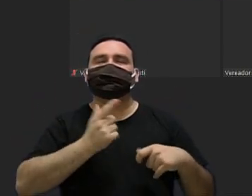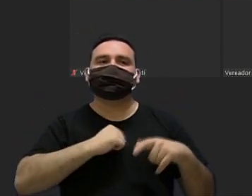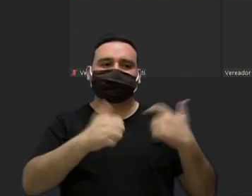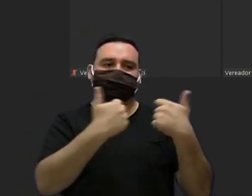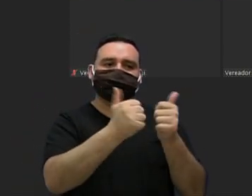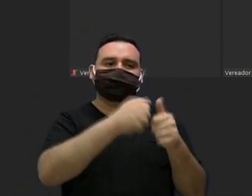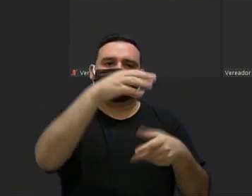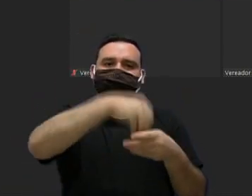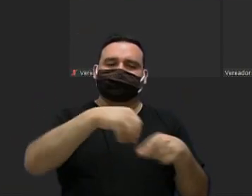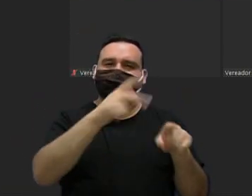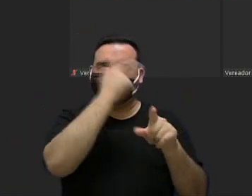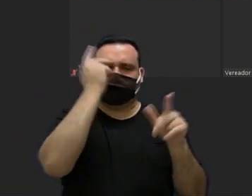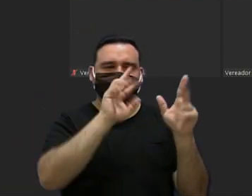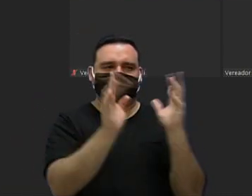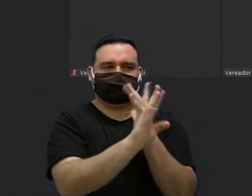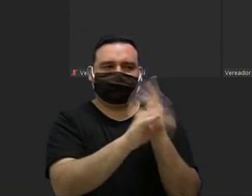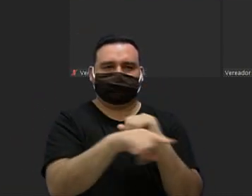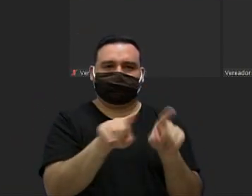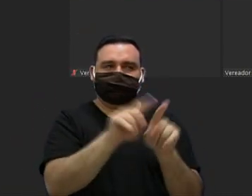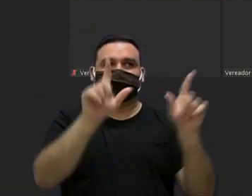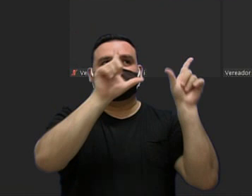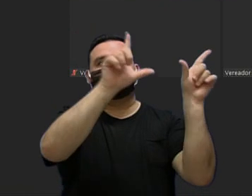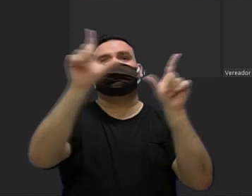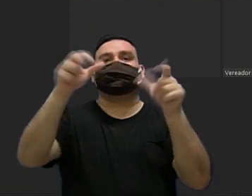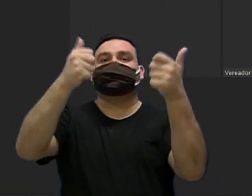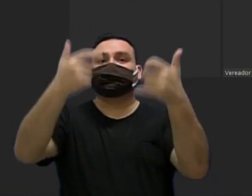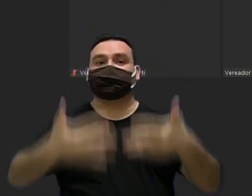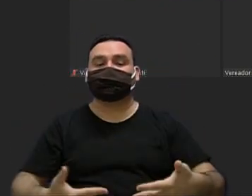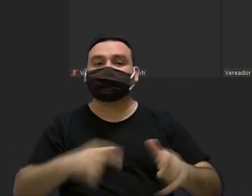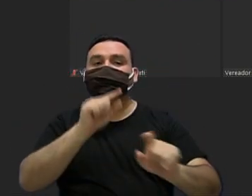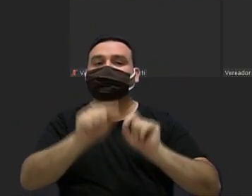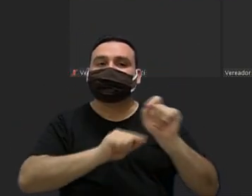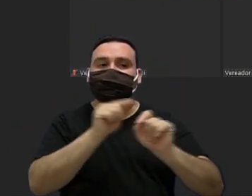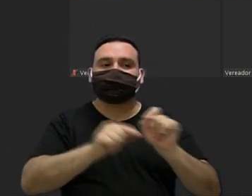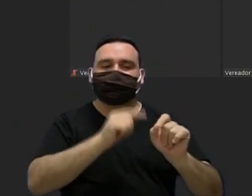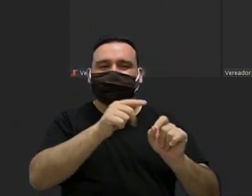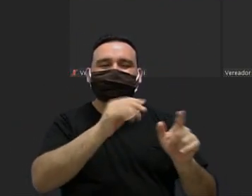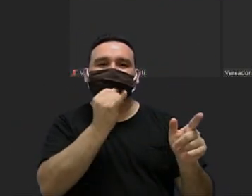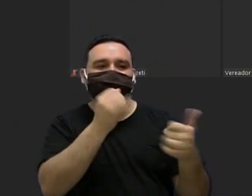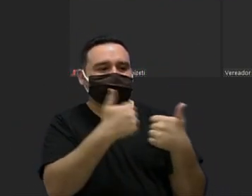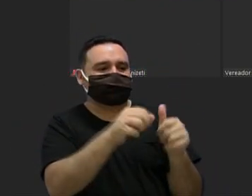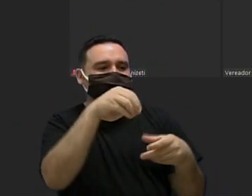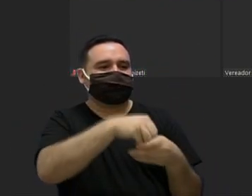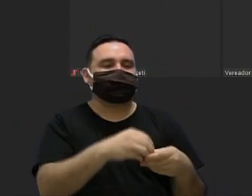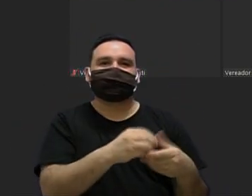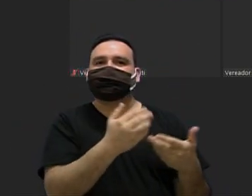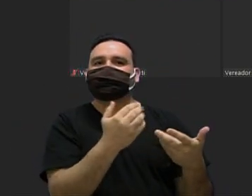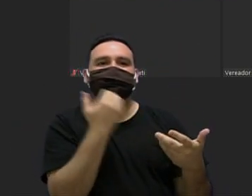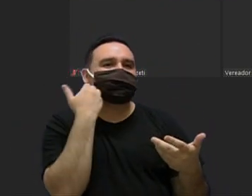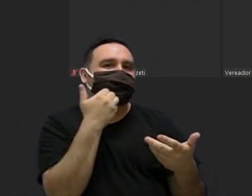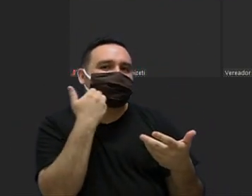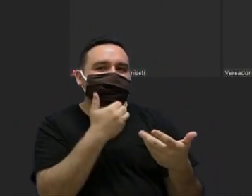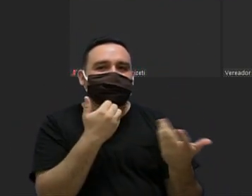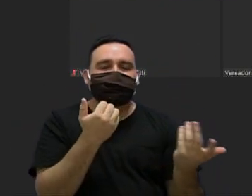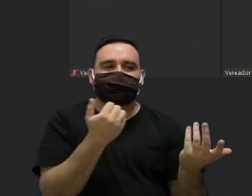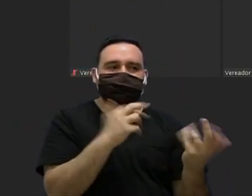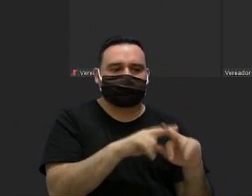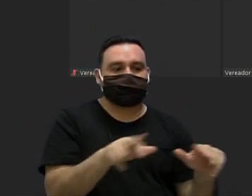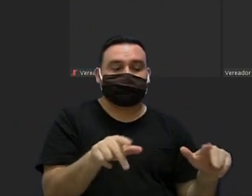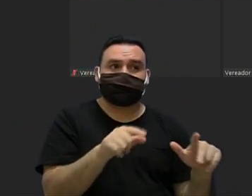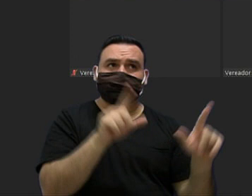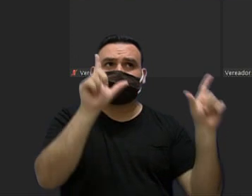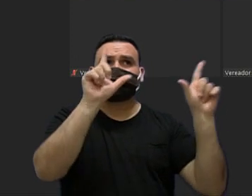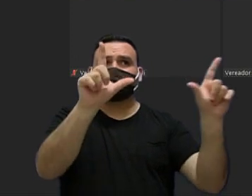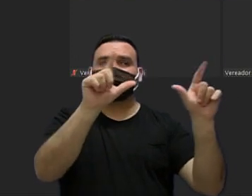transporte coletivo de passageiros de placa cartaz com mensagem ilusiva ao crime de importunação sexual eu acredito que é